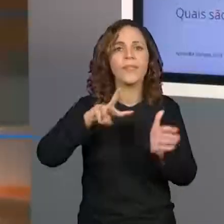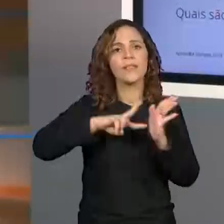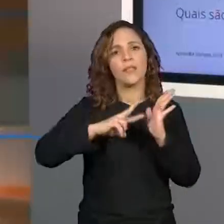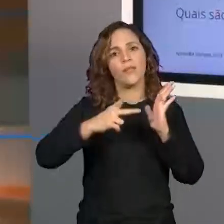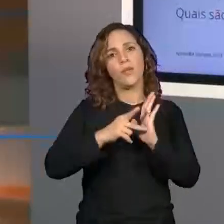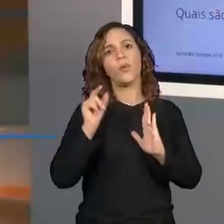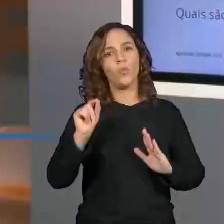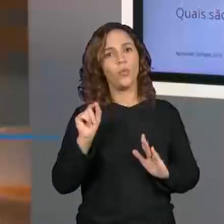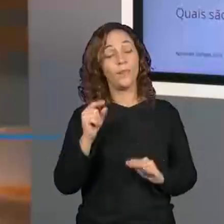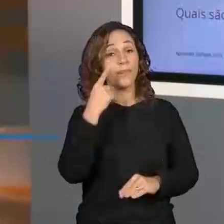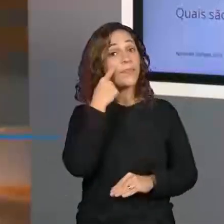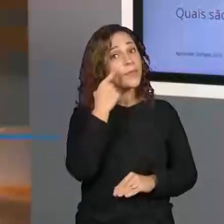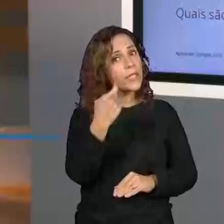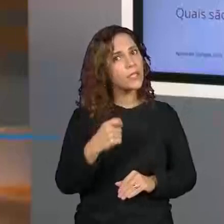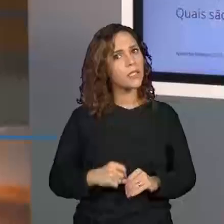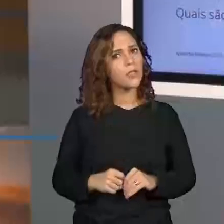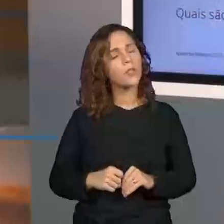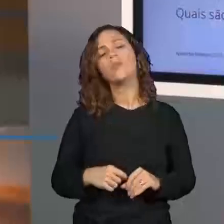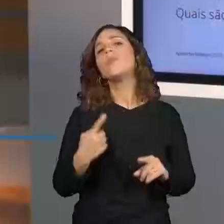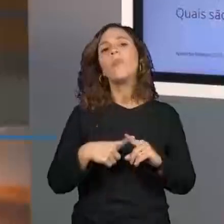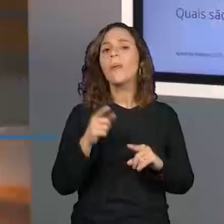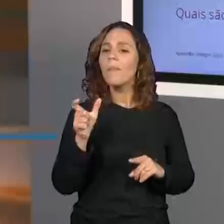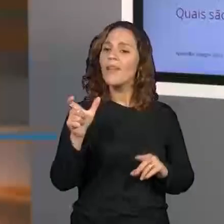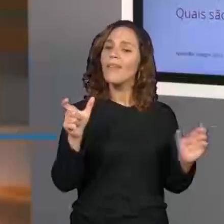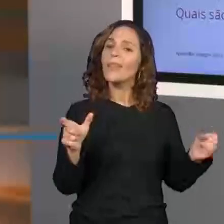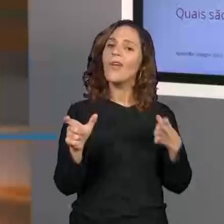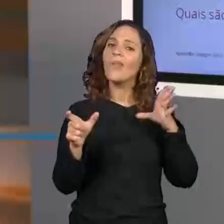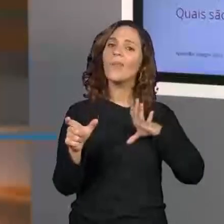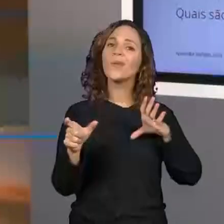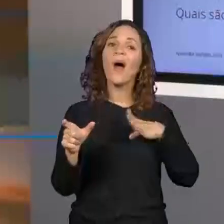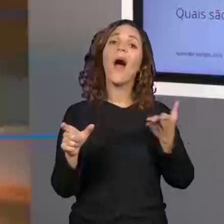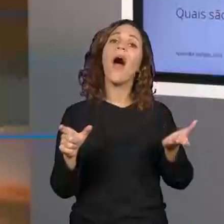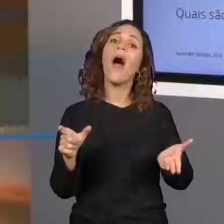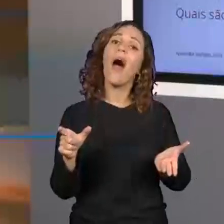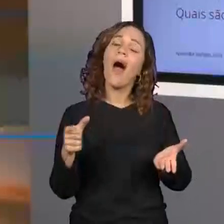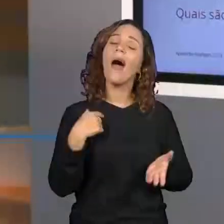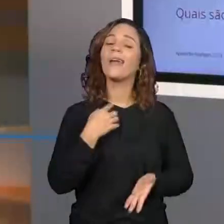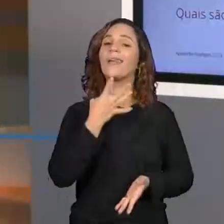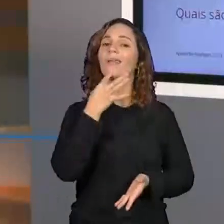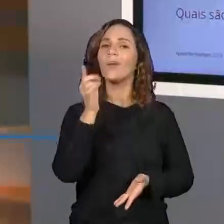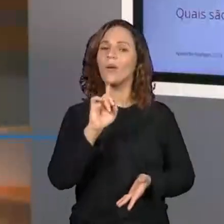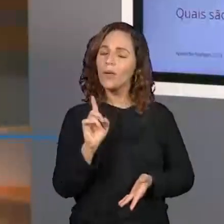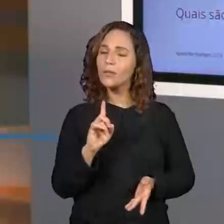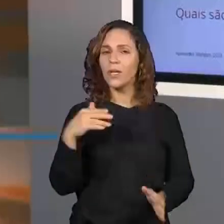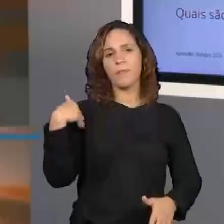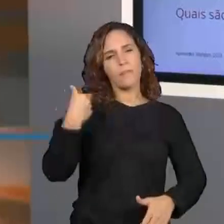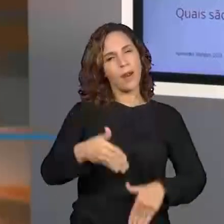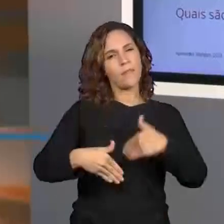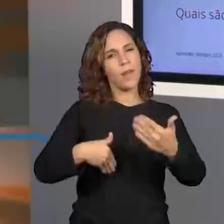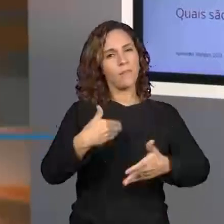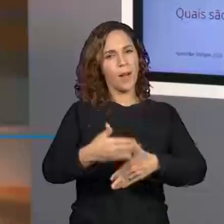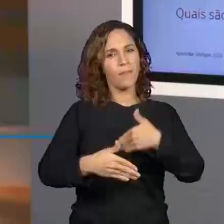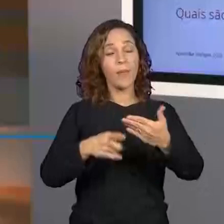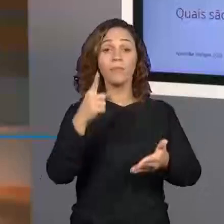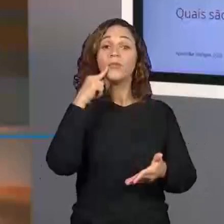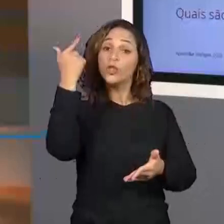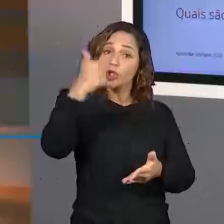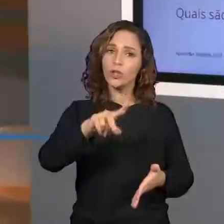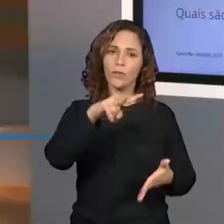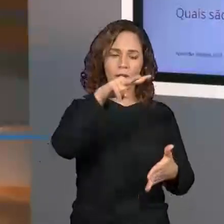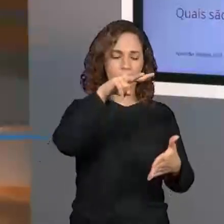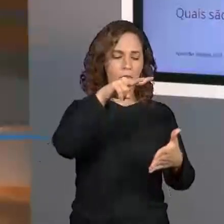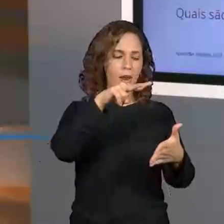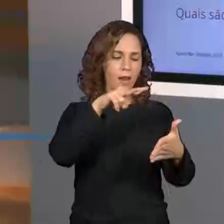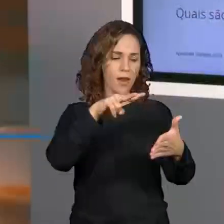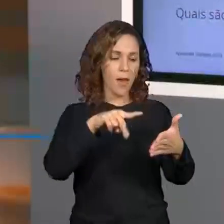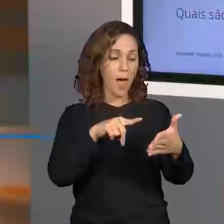É muito interessante quando a gente conhece novas palavras. Então, faz uma leitura novamente do texto e